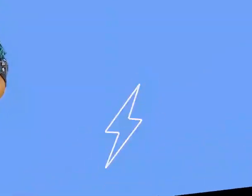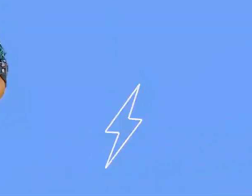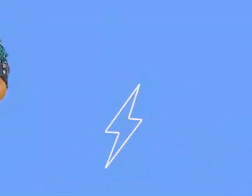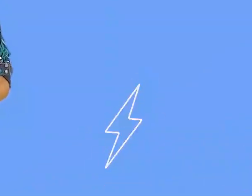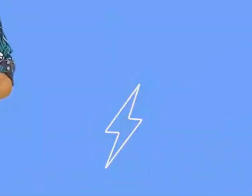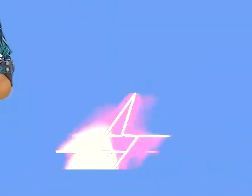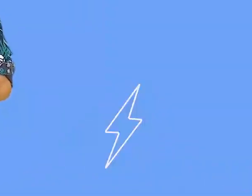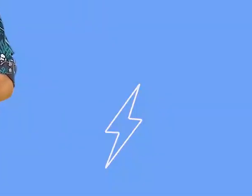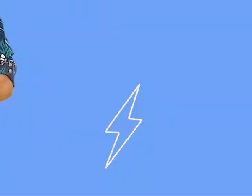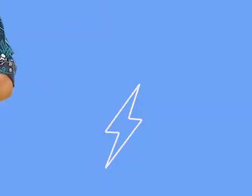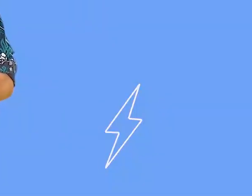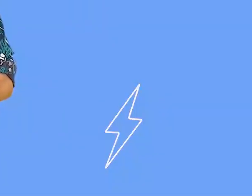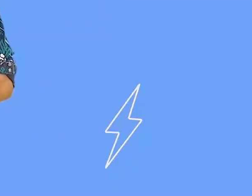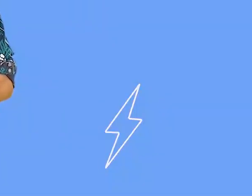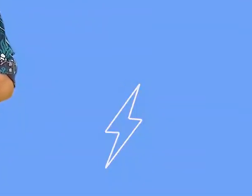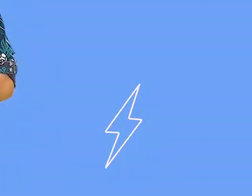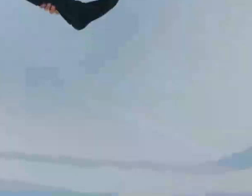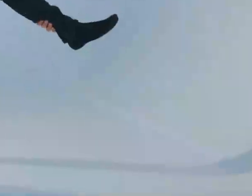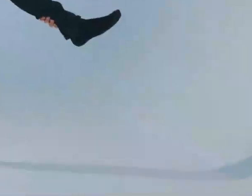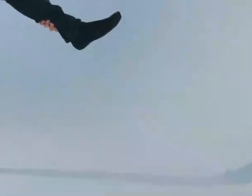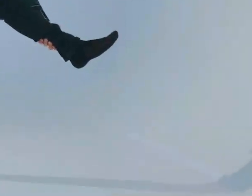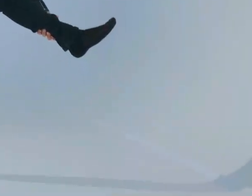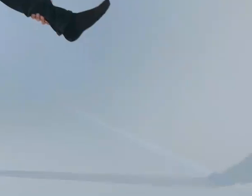desse assunto em sala de aula.